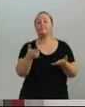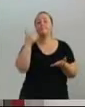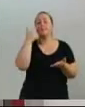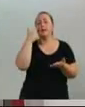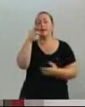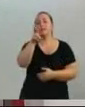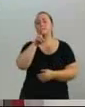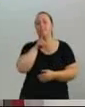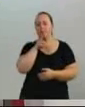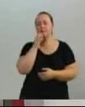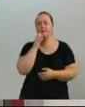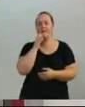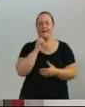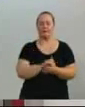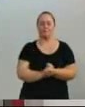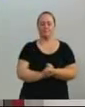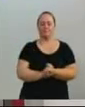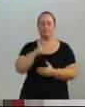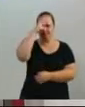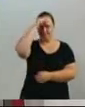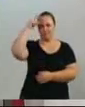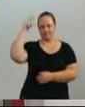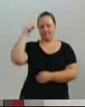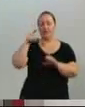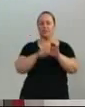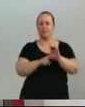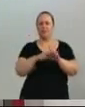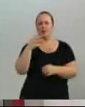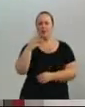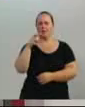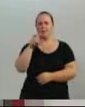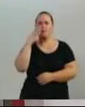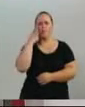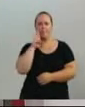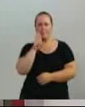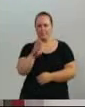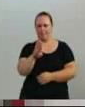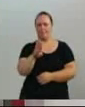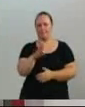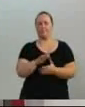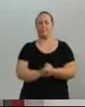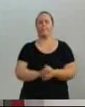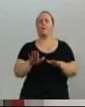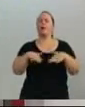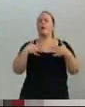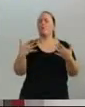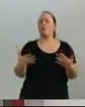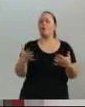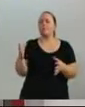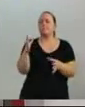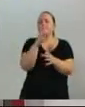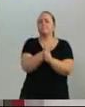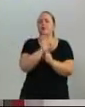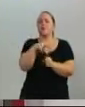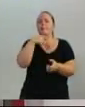Executivo. Da dívida estimada de R$ 45 milhões, que teria sido herdada do governo anterior, qual o montante pago por este